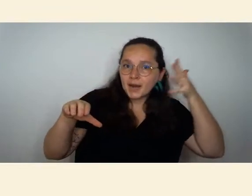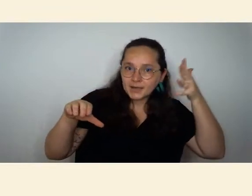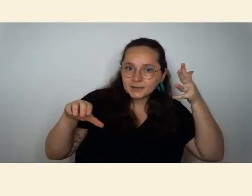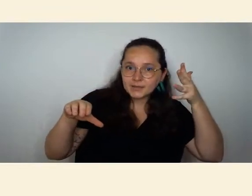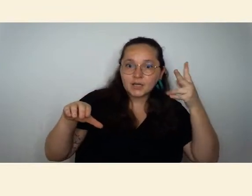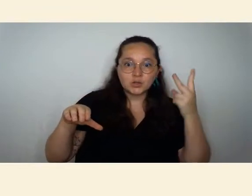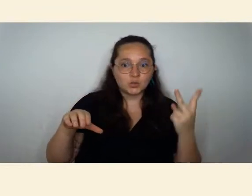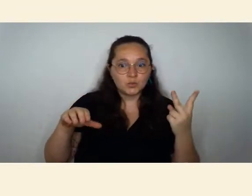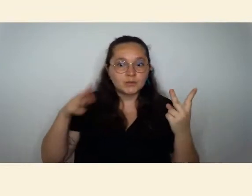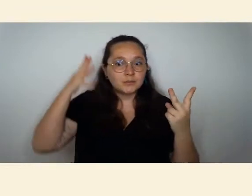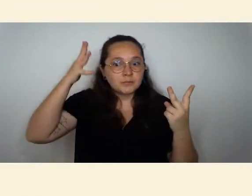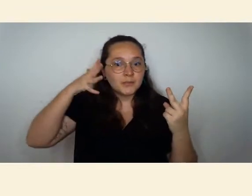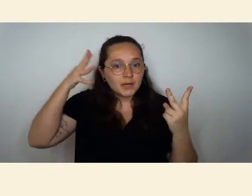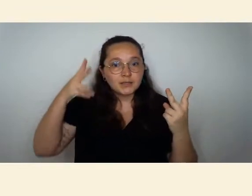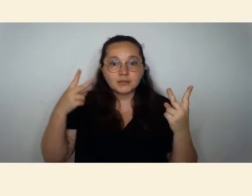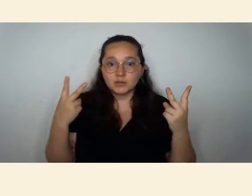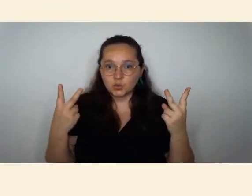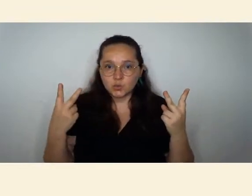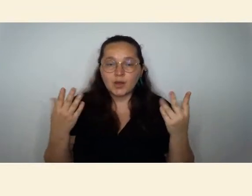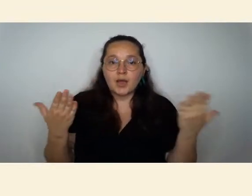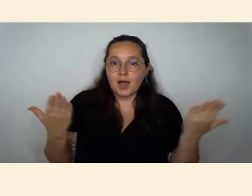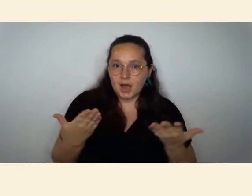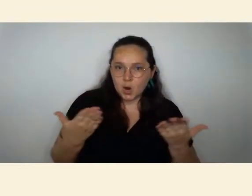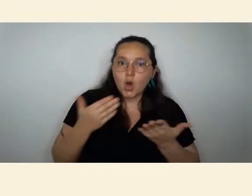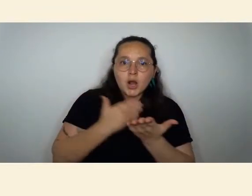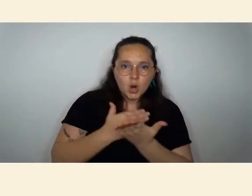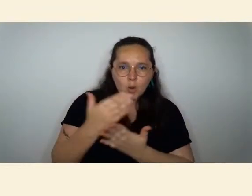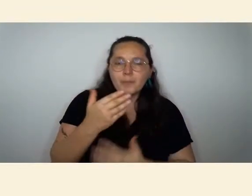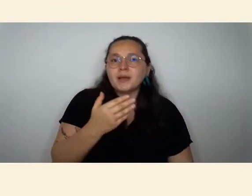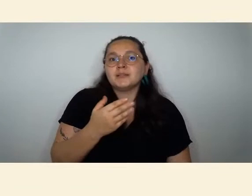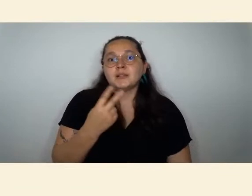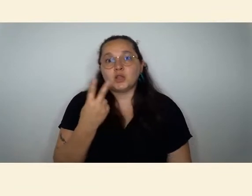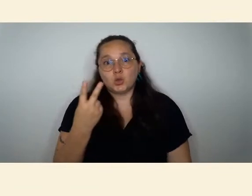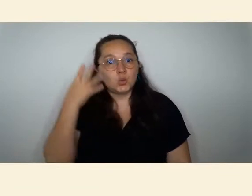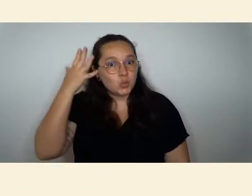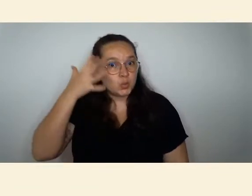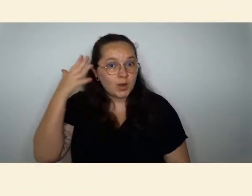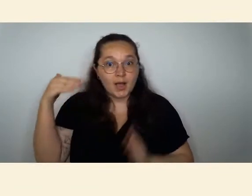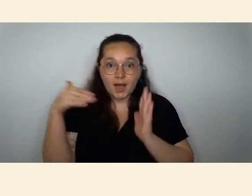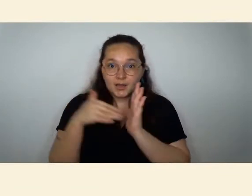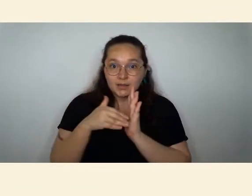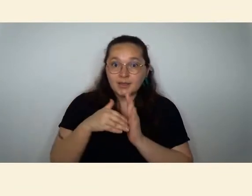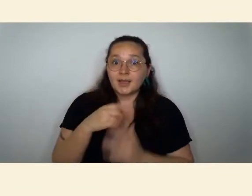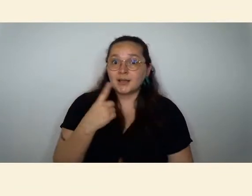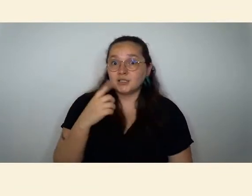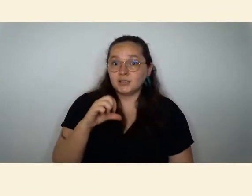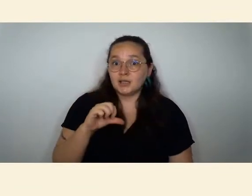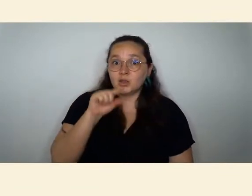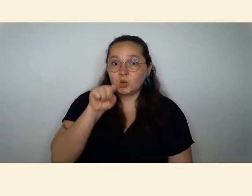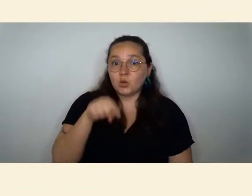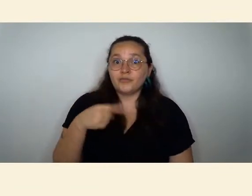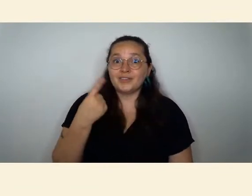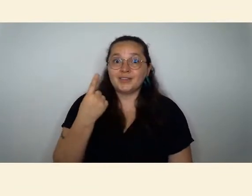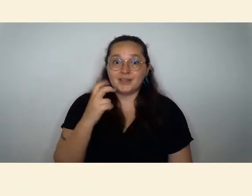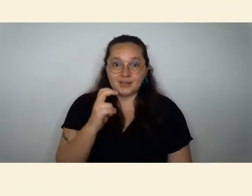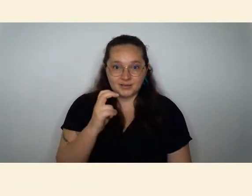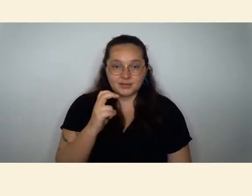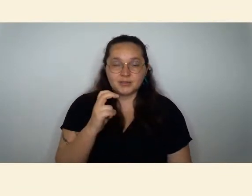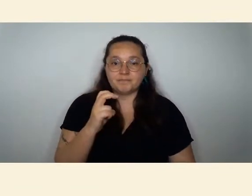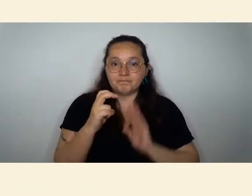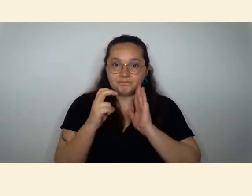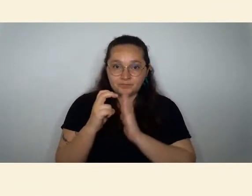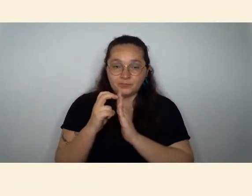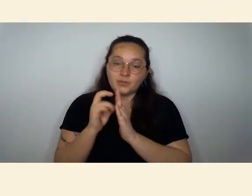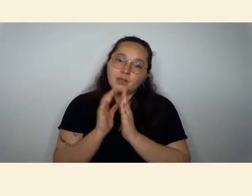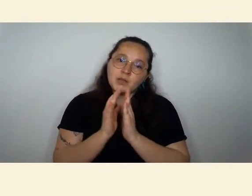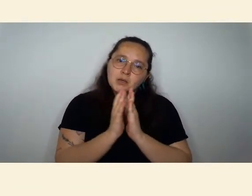primeira mesa começa agora e vai até mais ou menos sete e quinze. Na sequência, a